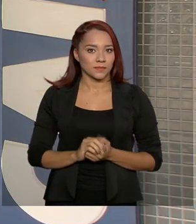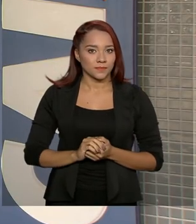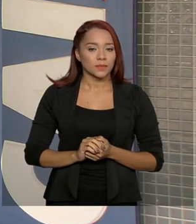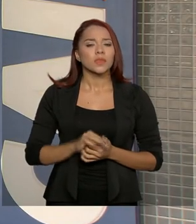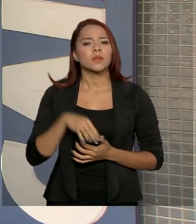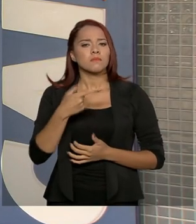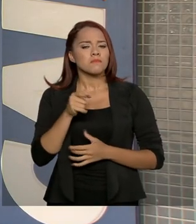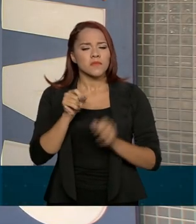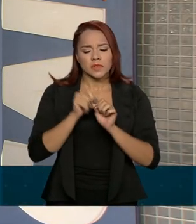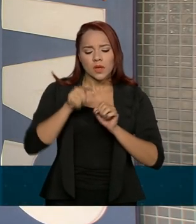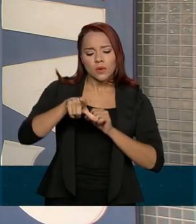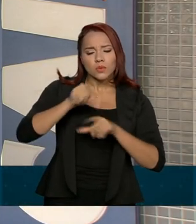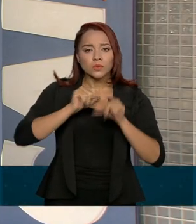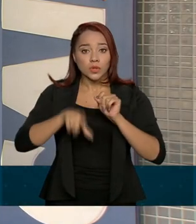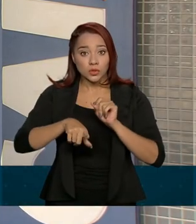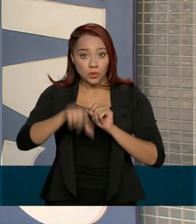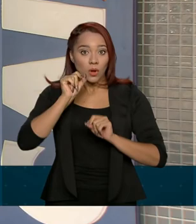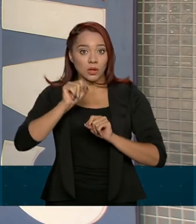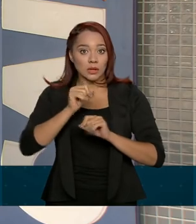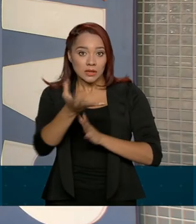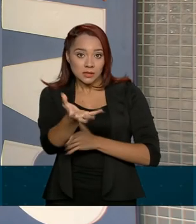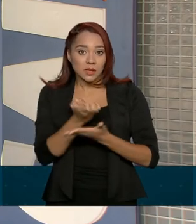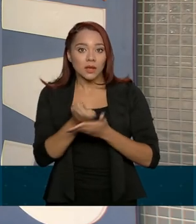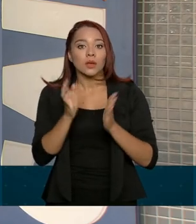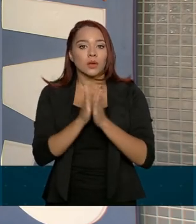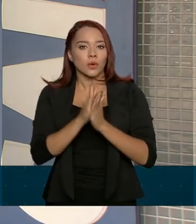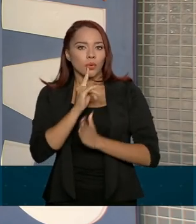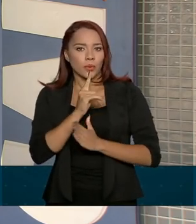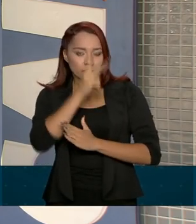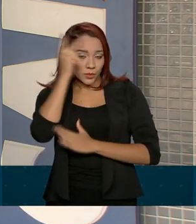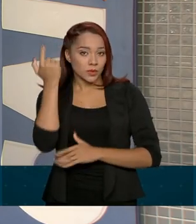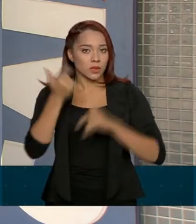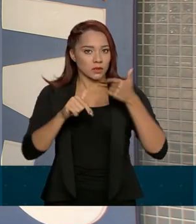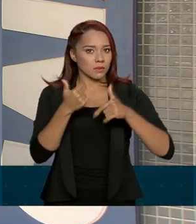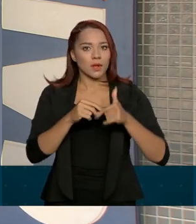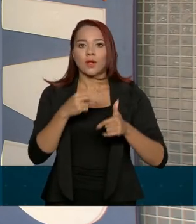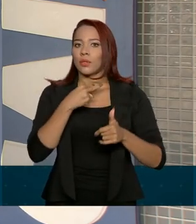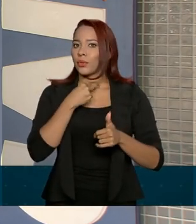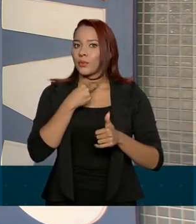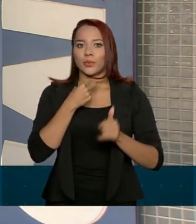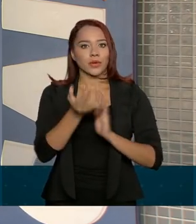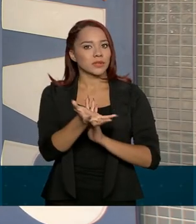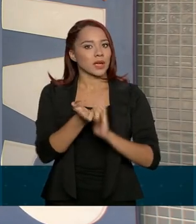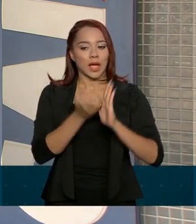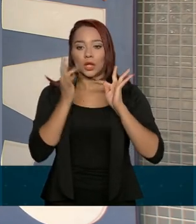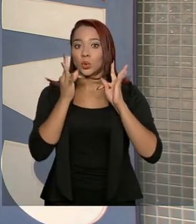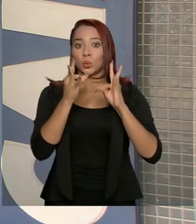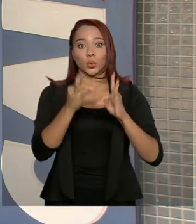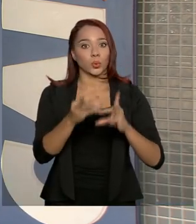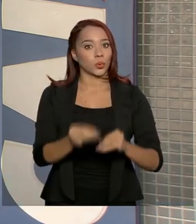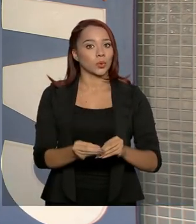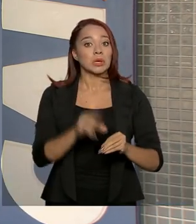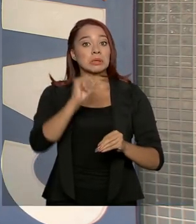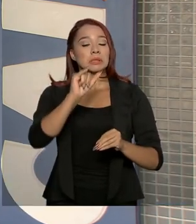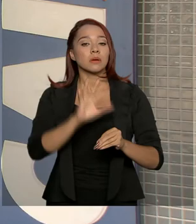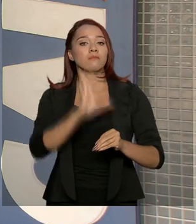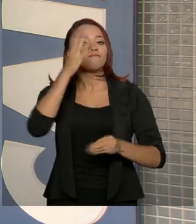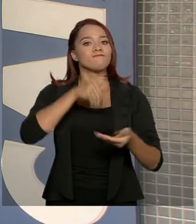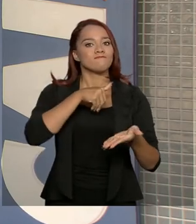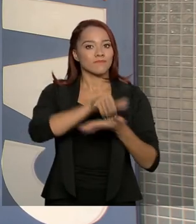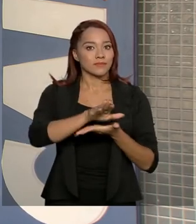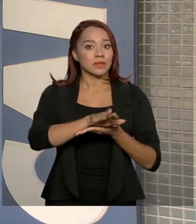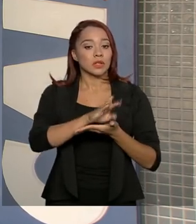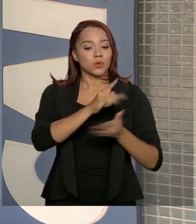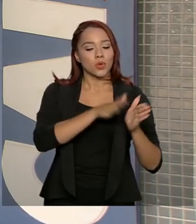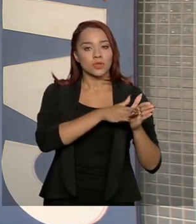Ao fazer a opção pelo saque-aniversário, o trabalhador não poderá mais sacar o total da conta, caso seja demitido